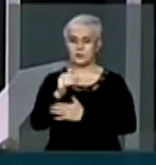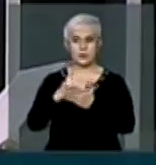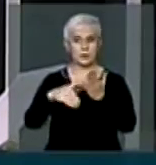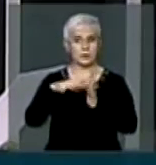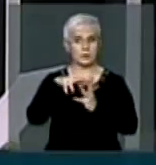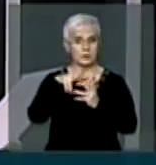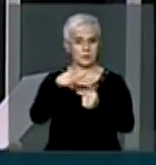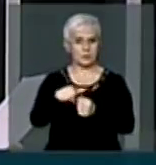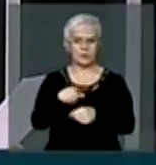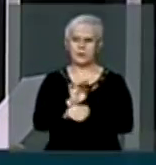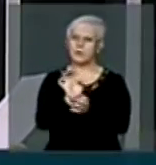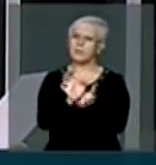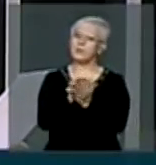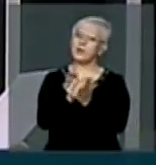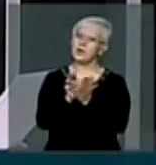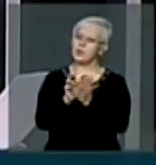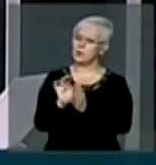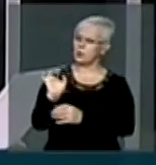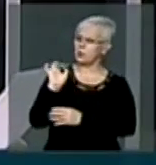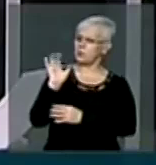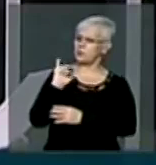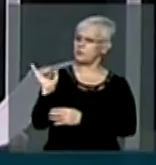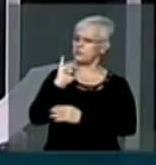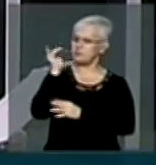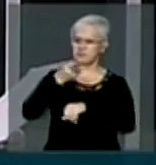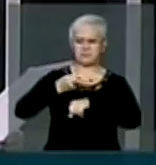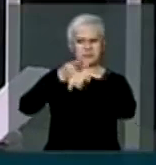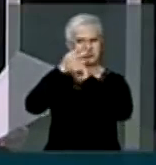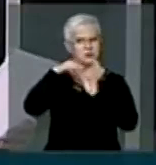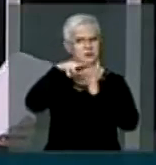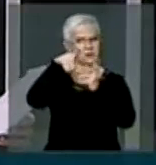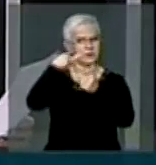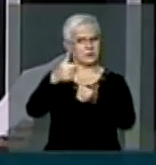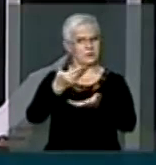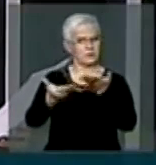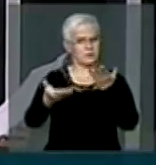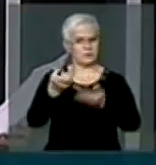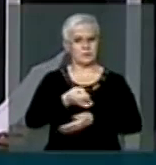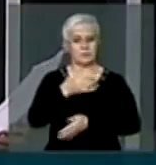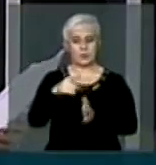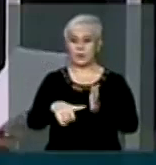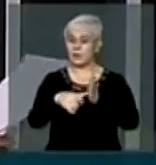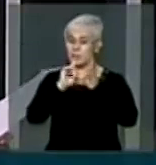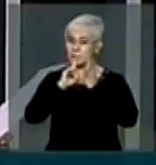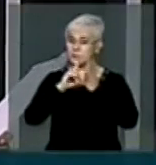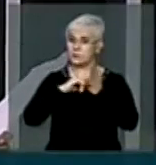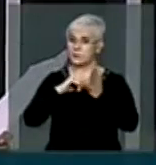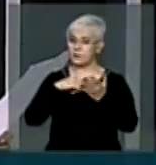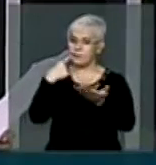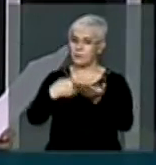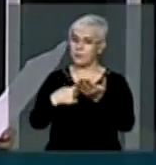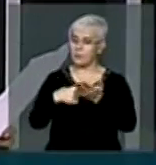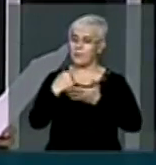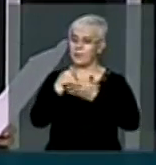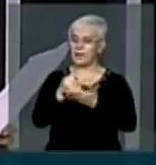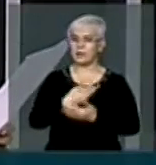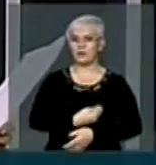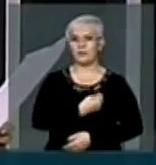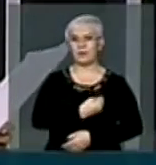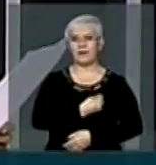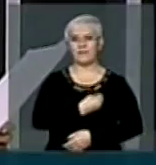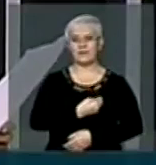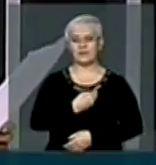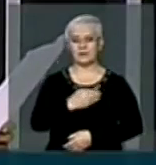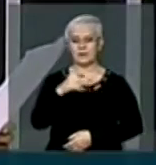tornou-se uma referência em premiações internacionais. Antes do Mãe Coruja, o Pacto pela Vida, outro